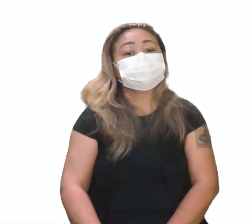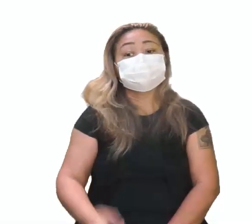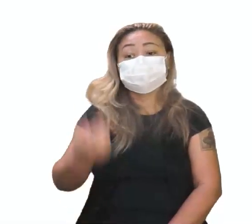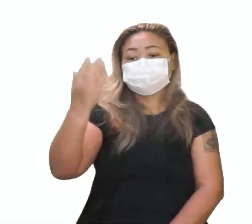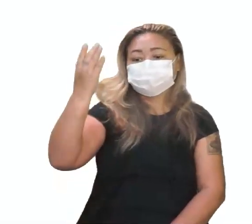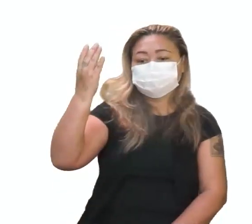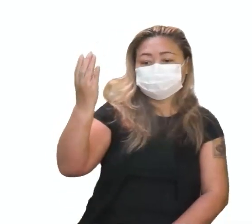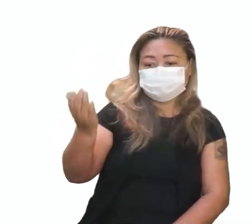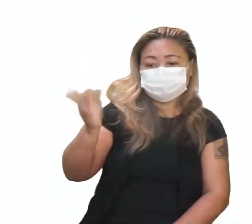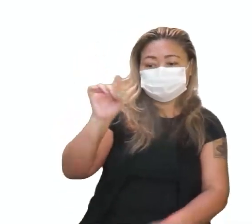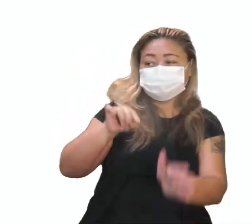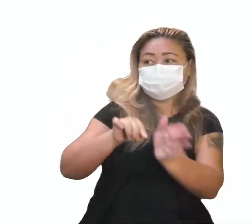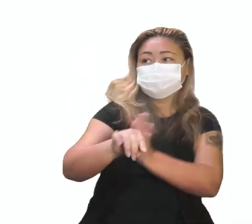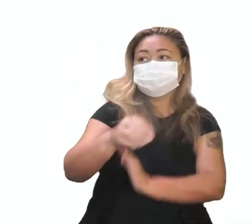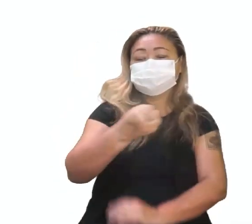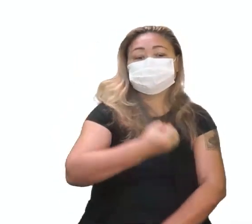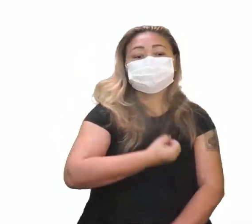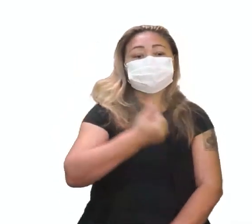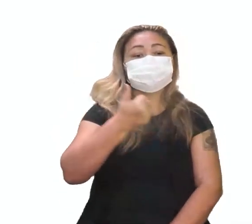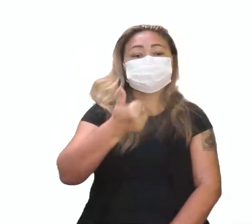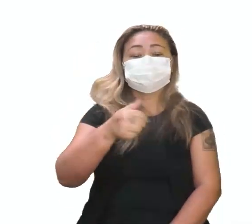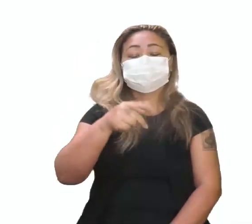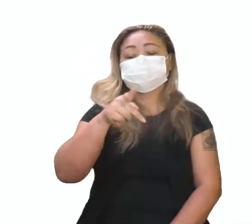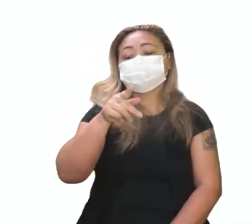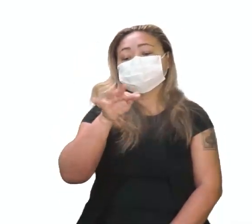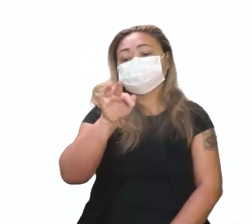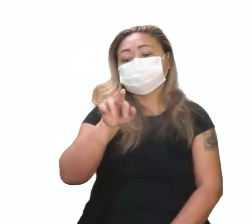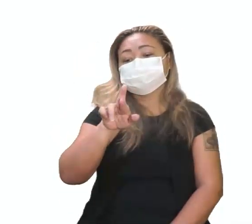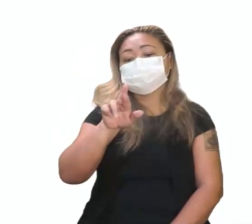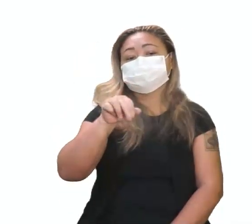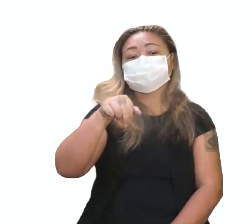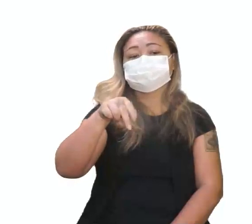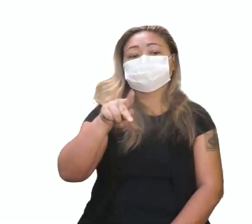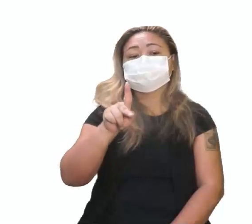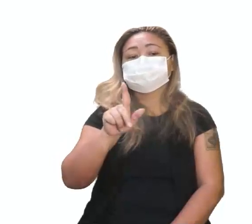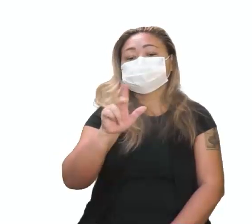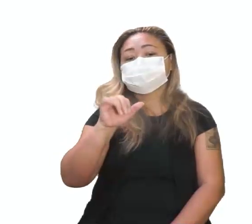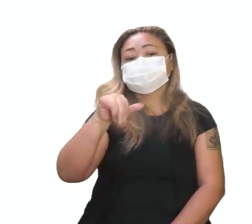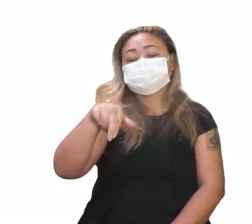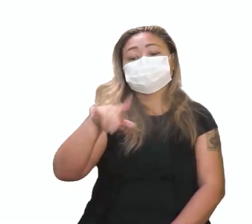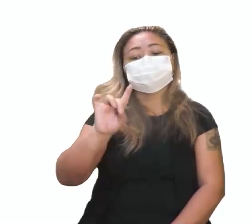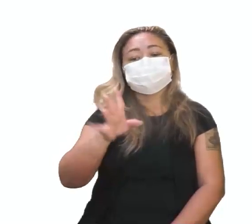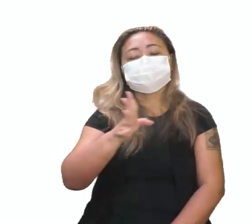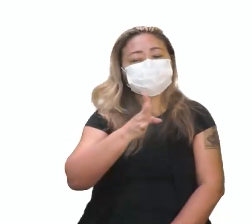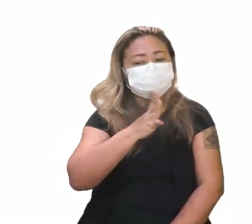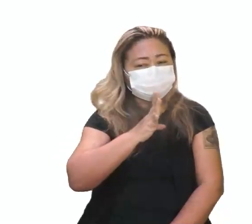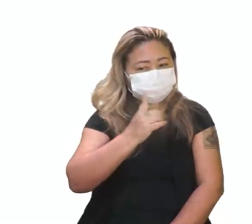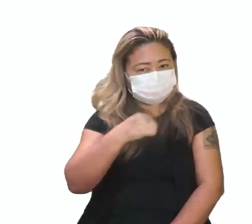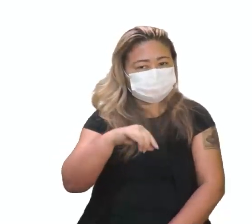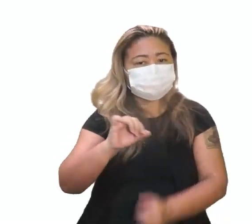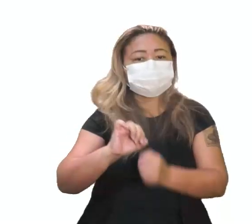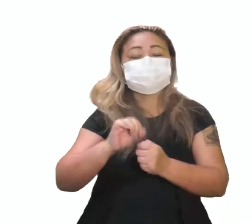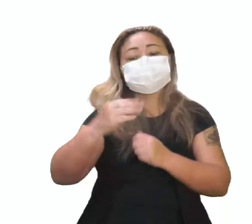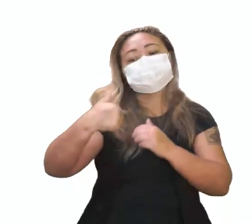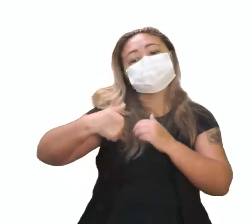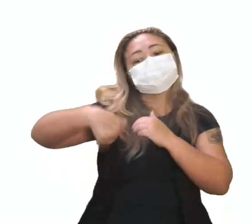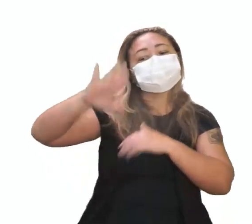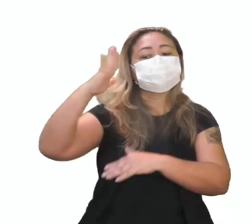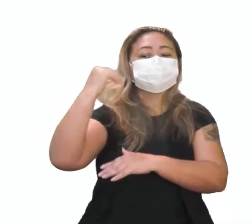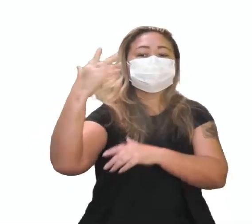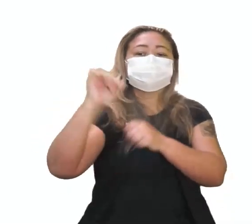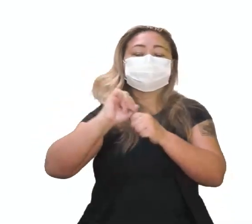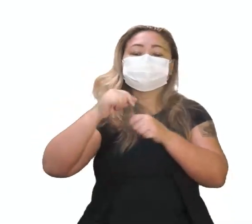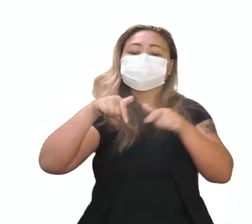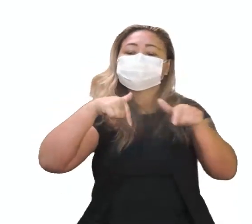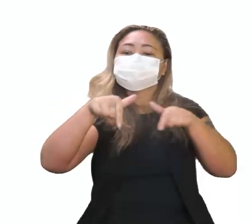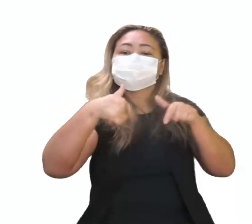Olha lá, questão de número 1. Franklin, Rosalinda Franklin, vocês sabem bem quem era, né? É mais conhecida por seu trabalho